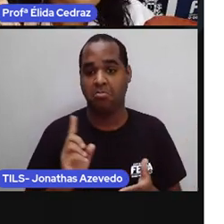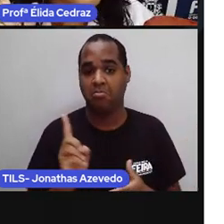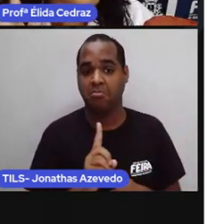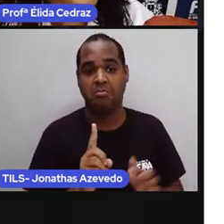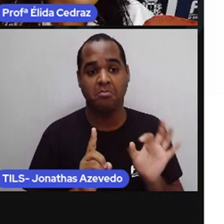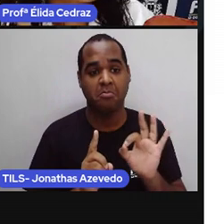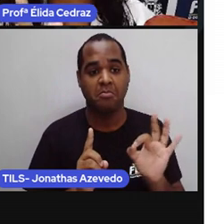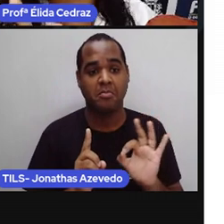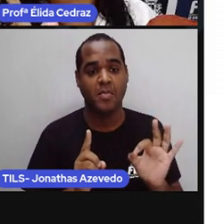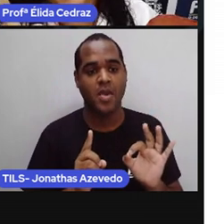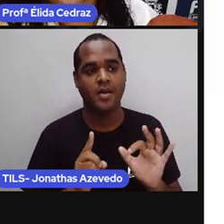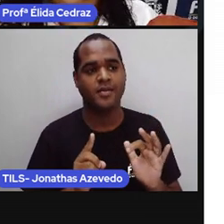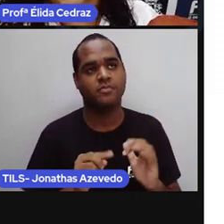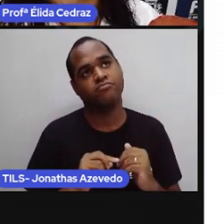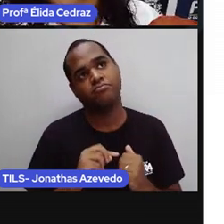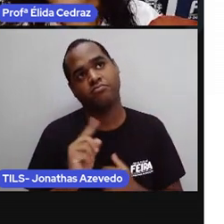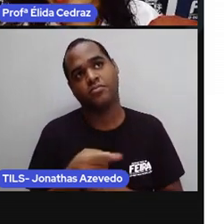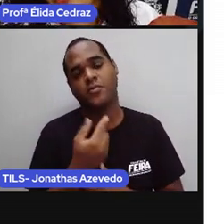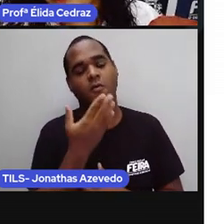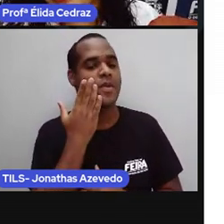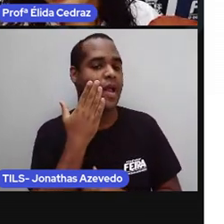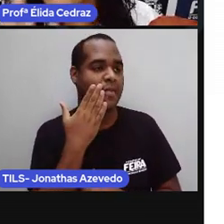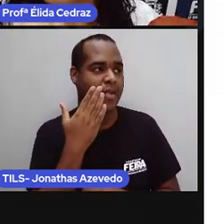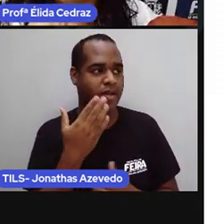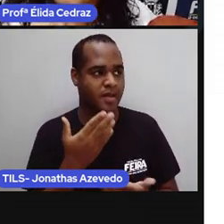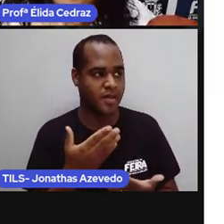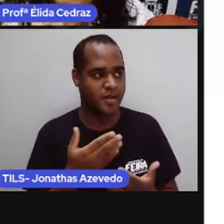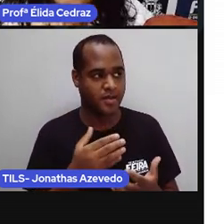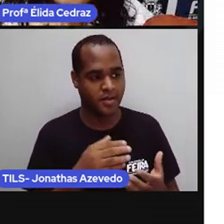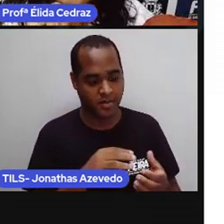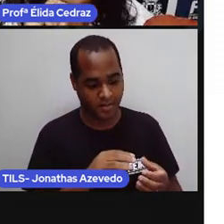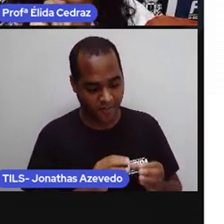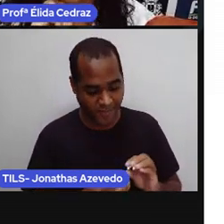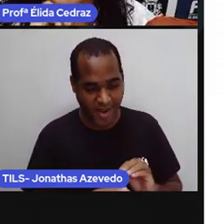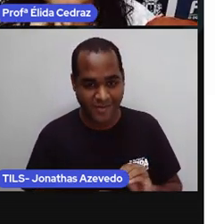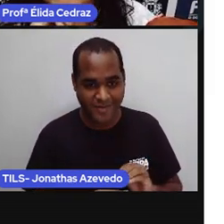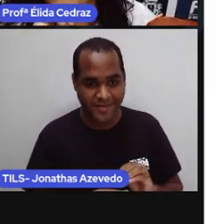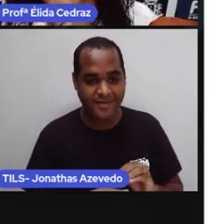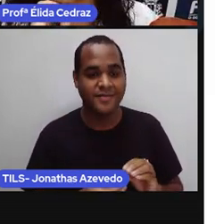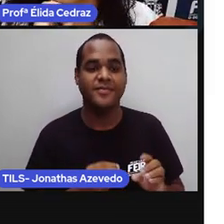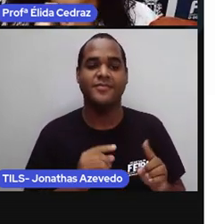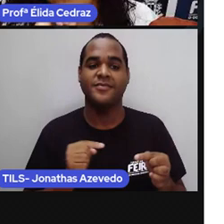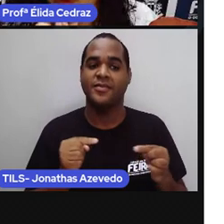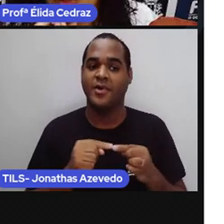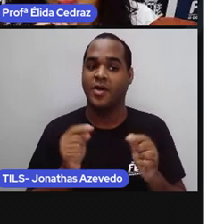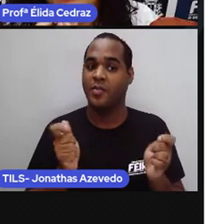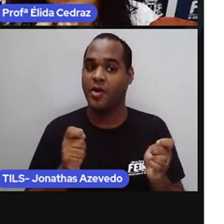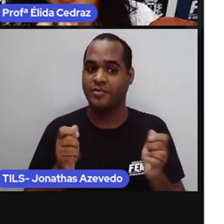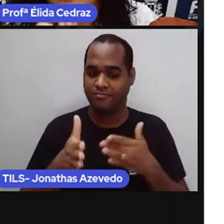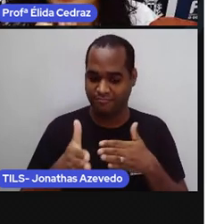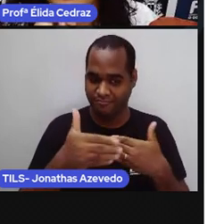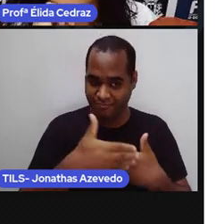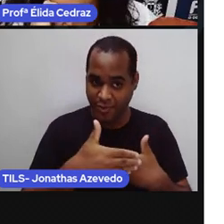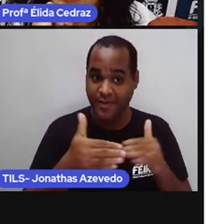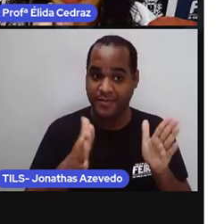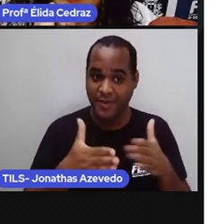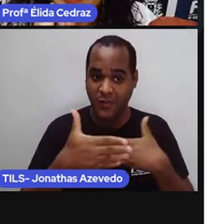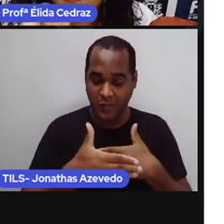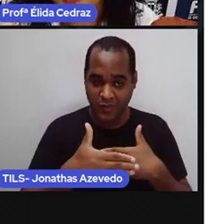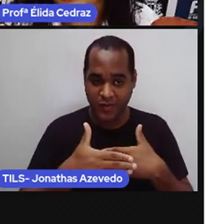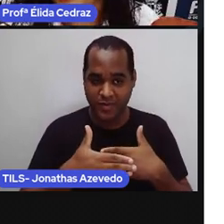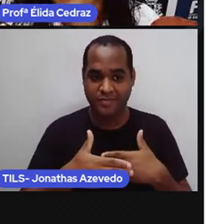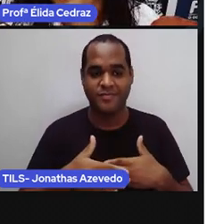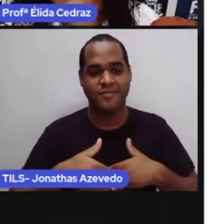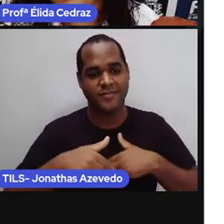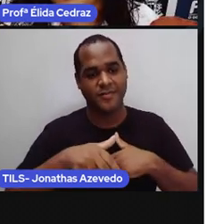Como se trata de chá de fralda, geralmente a gente leva um pacote de fralda para